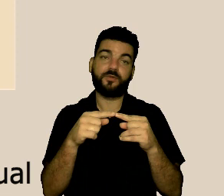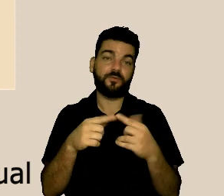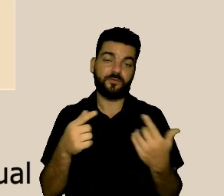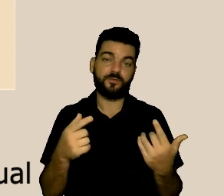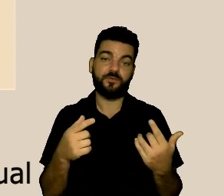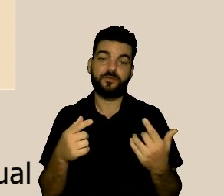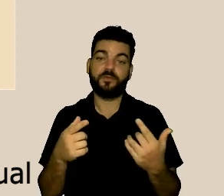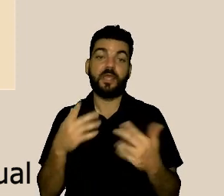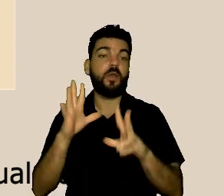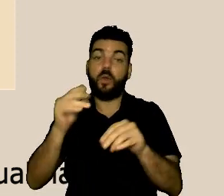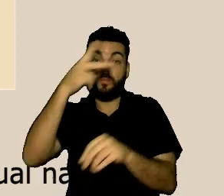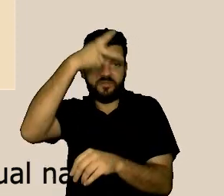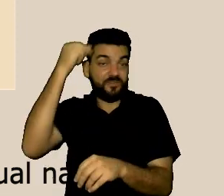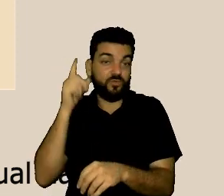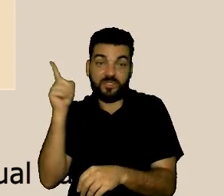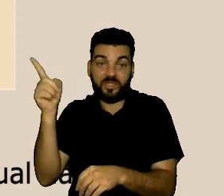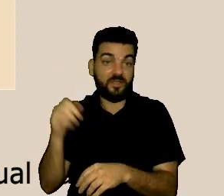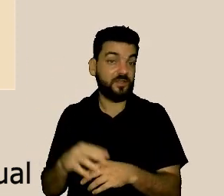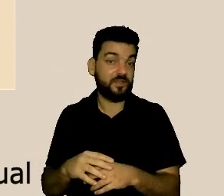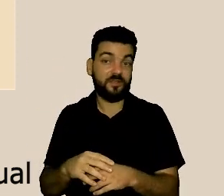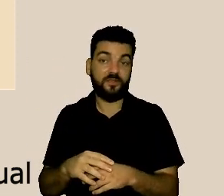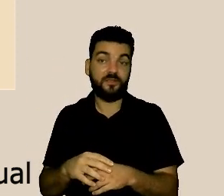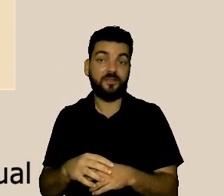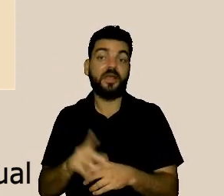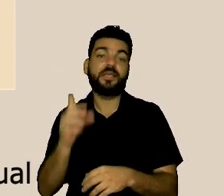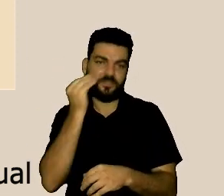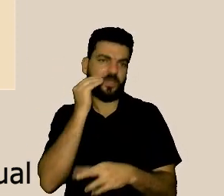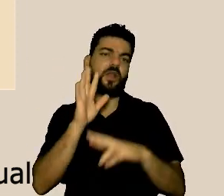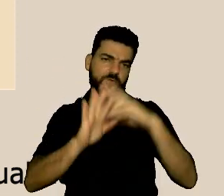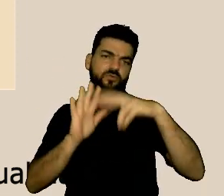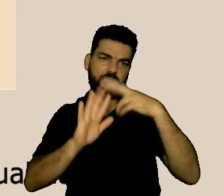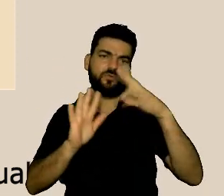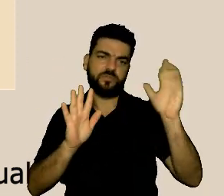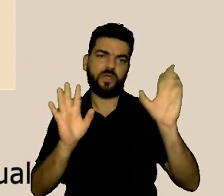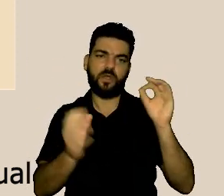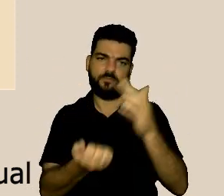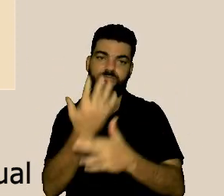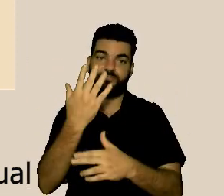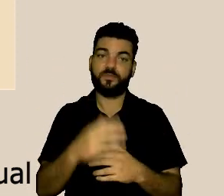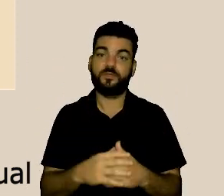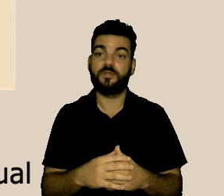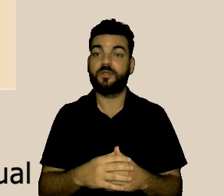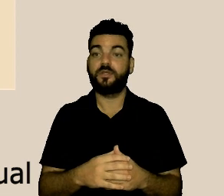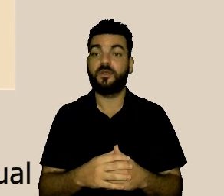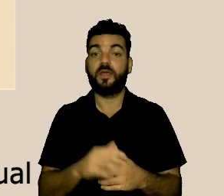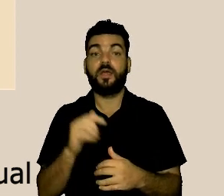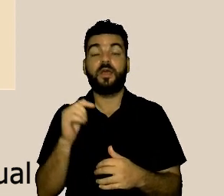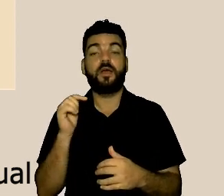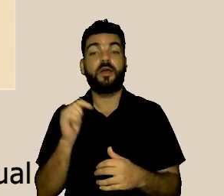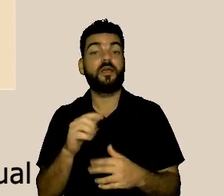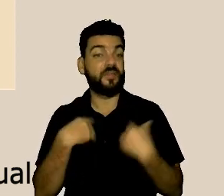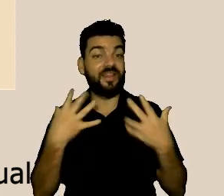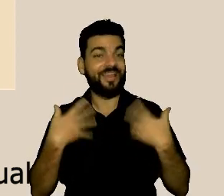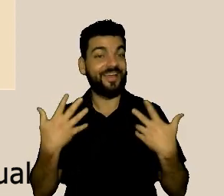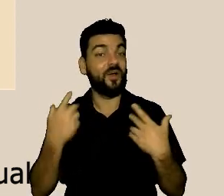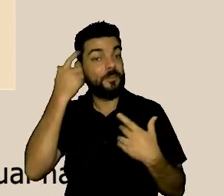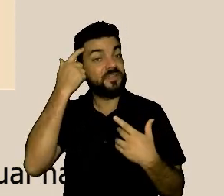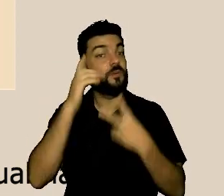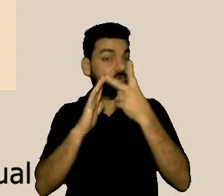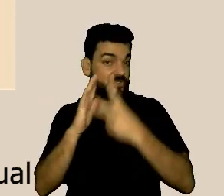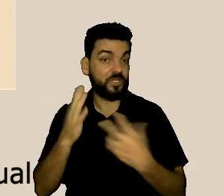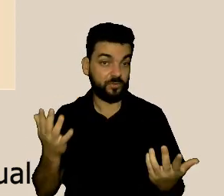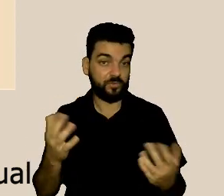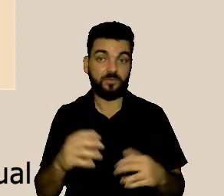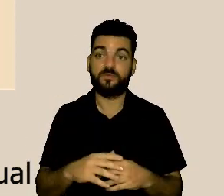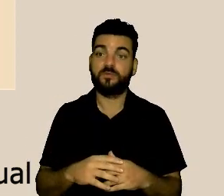tem na prefeitura porque já estava, já tinha resolução e a gente ficou muito animada de fazer o trabalho e daí